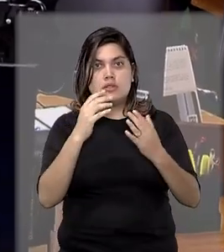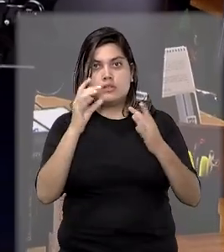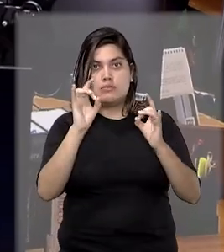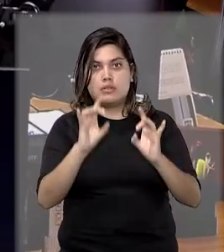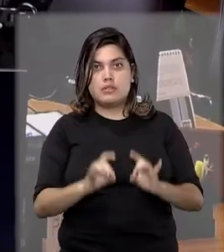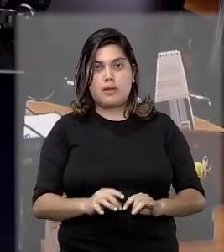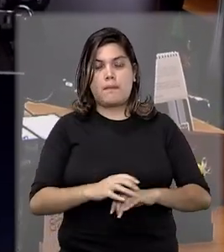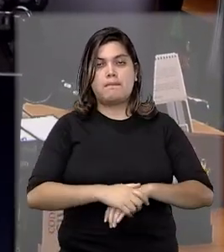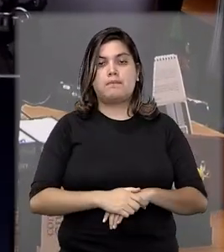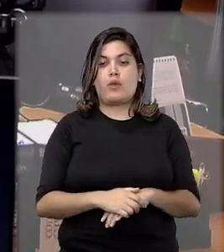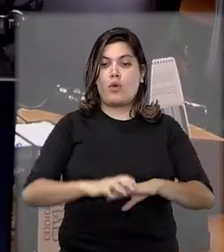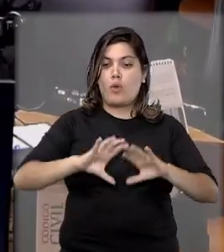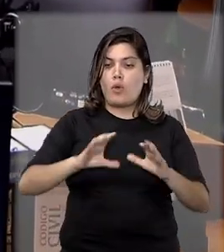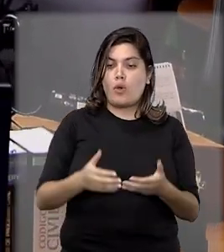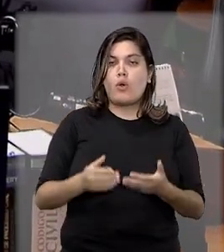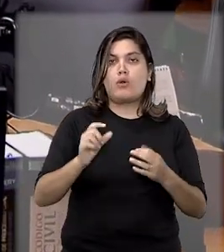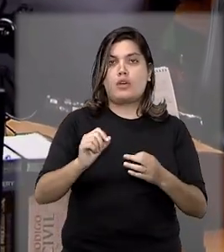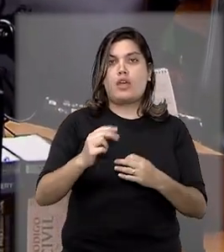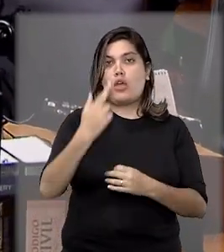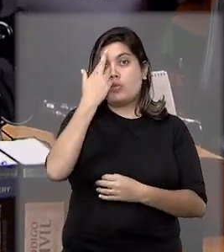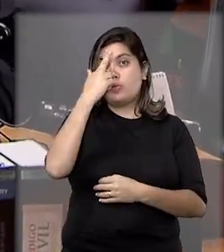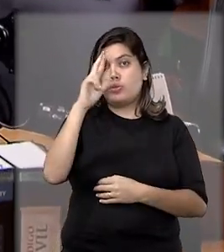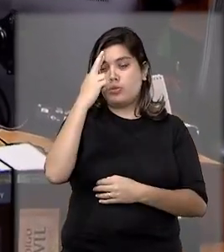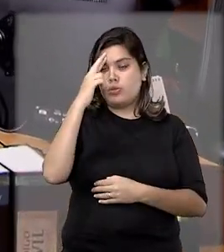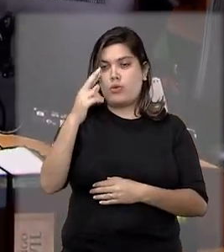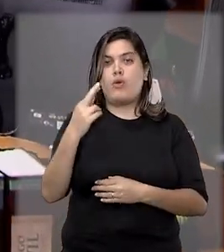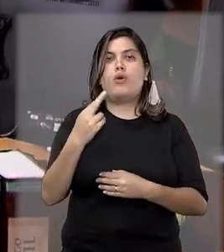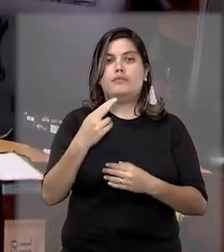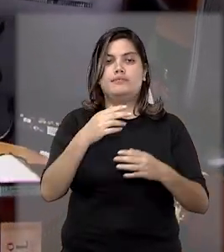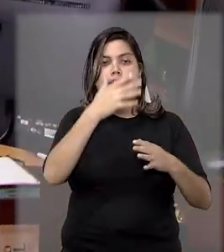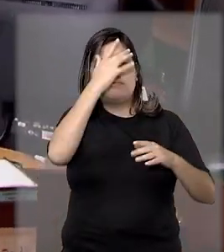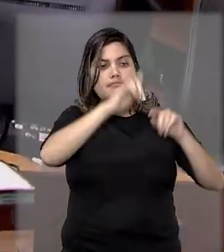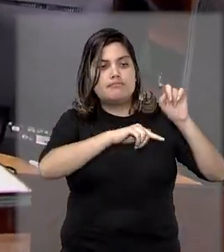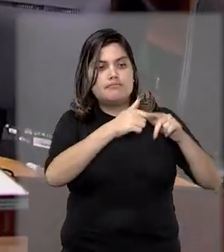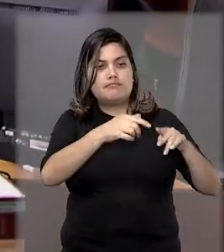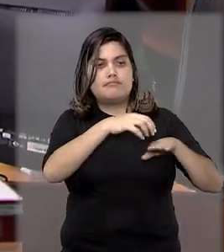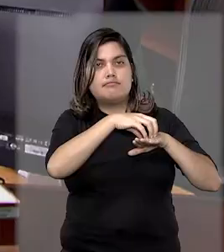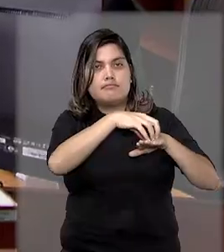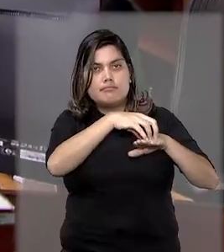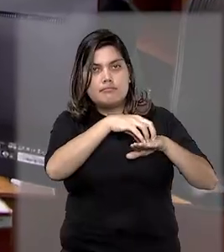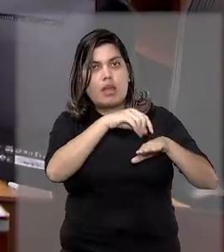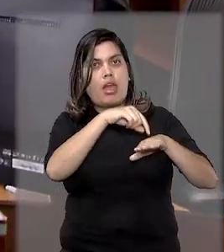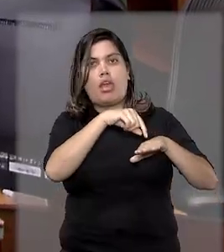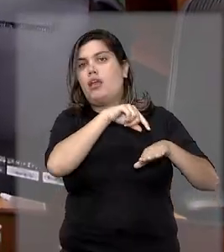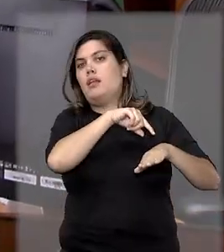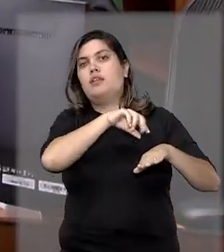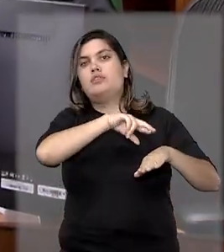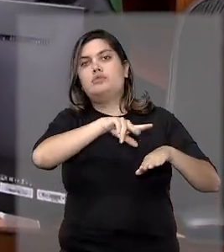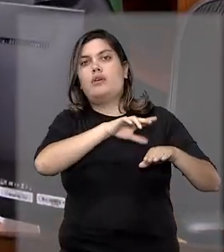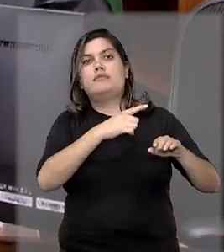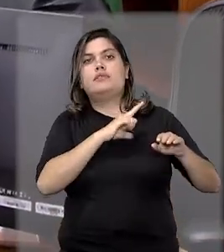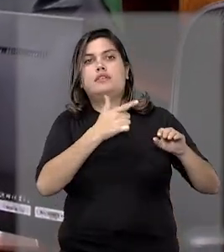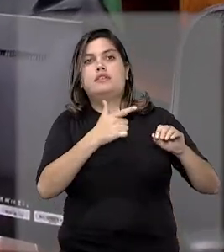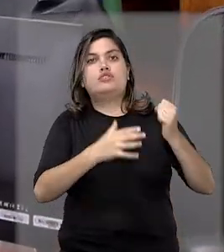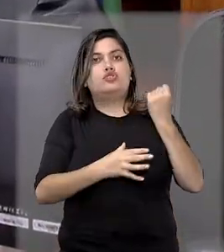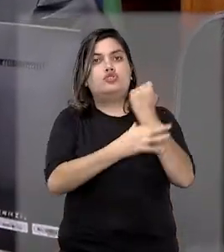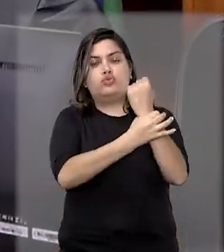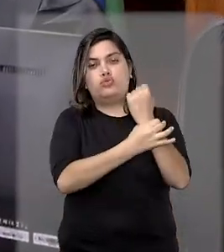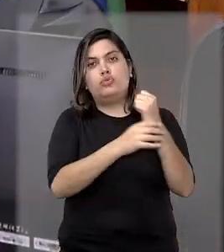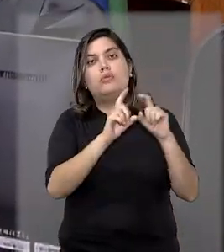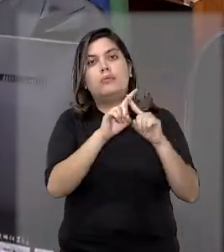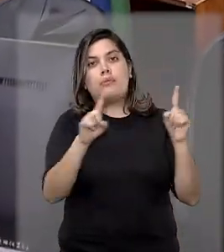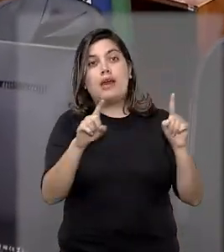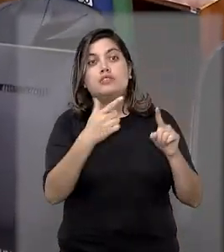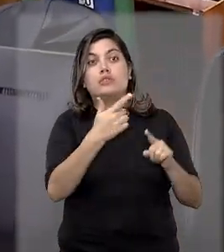especial. Para o colegiado, o proprietário da mercadoria transportada não pode ser considerado segurado, mas